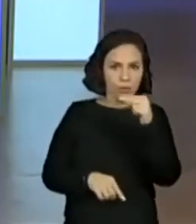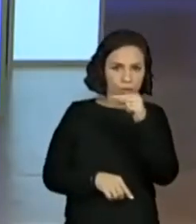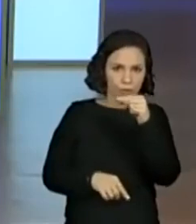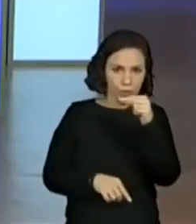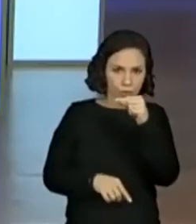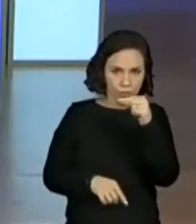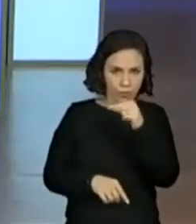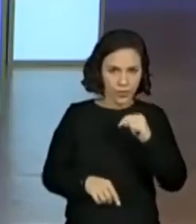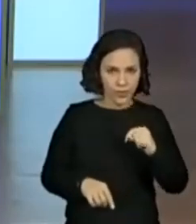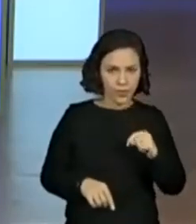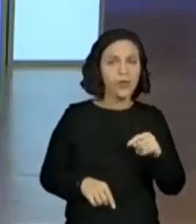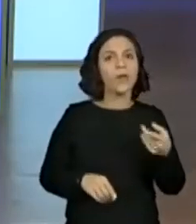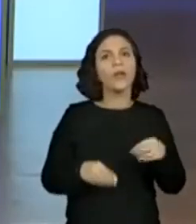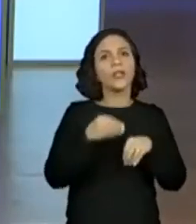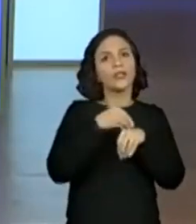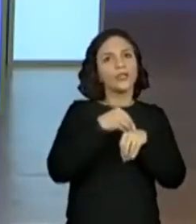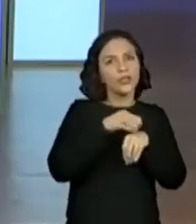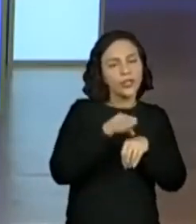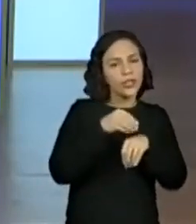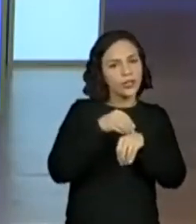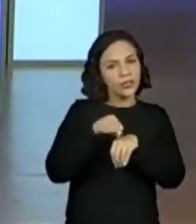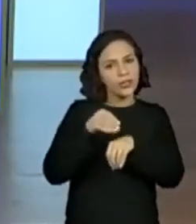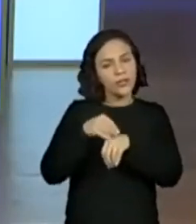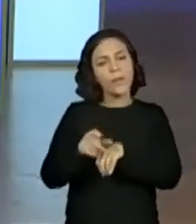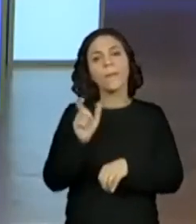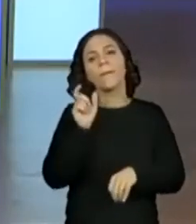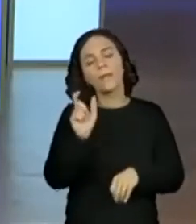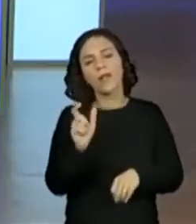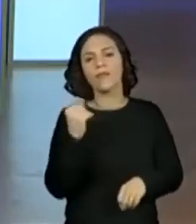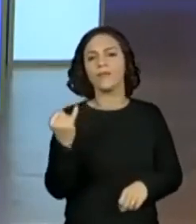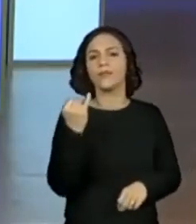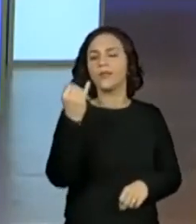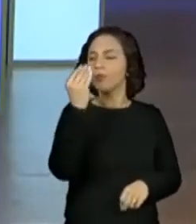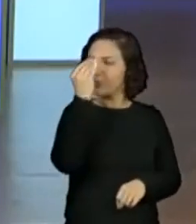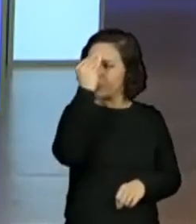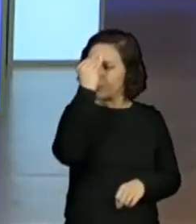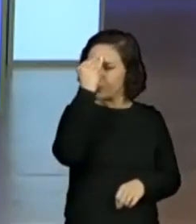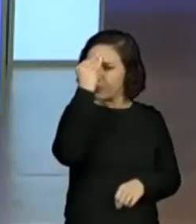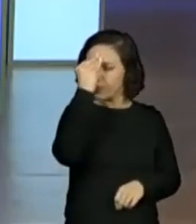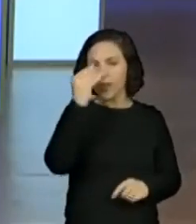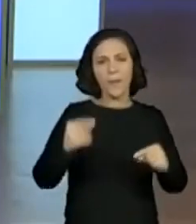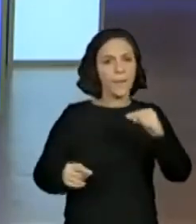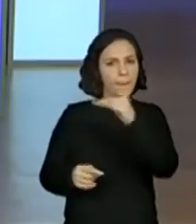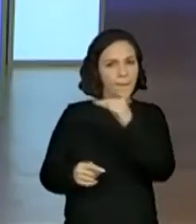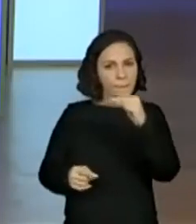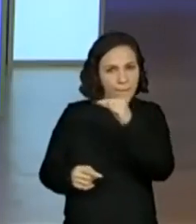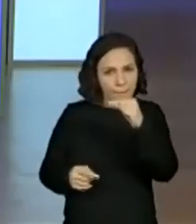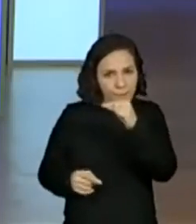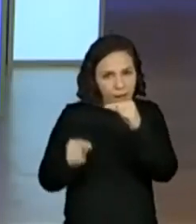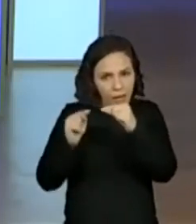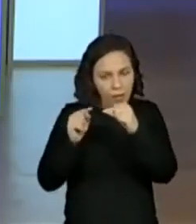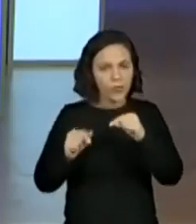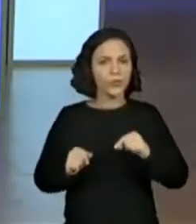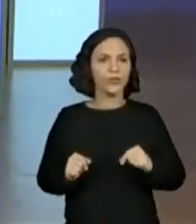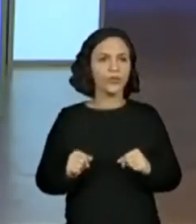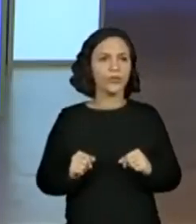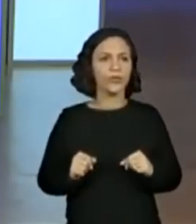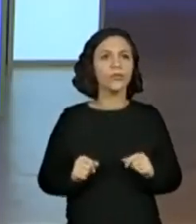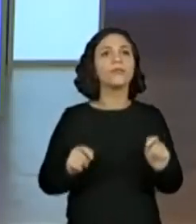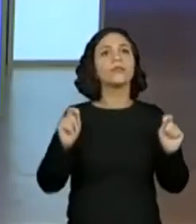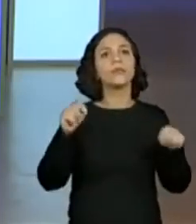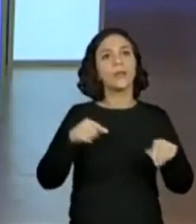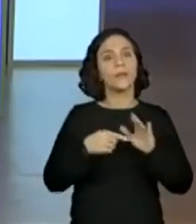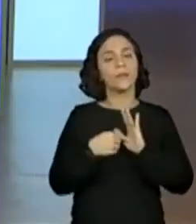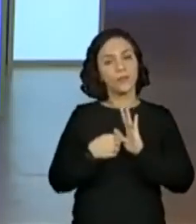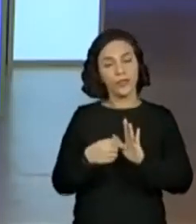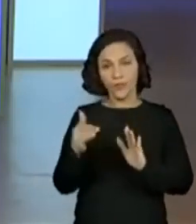professora? Isso, isso mesmo. dicas, palavrinhas, chaves que eles podem ir guardando, porque vão para o resto da Eu acho que dá para a gente até mostrar aqui.